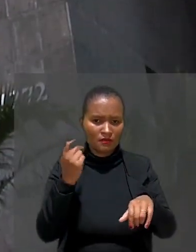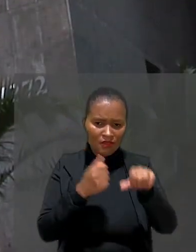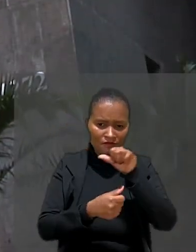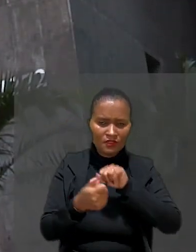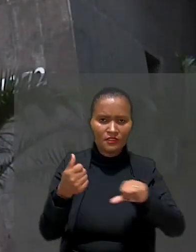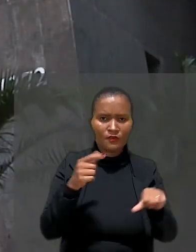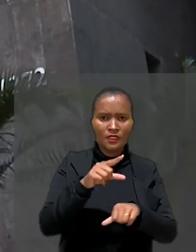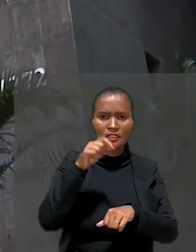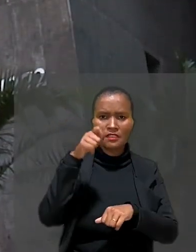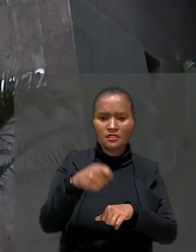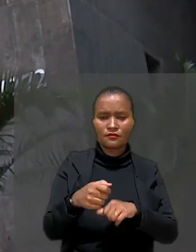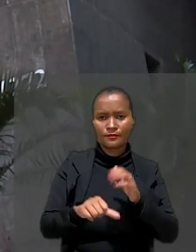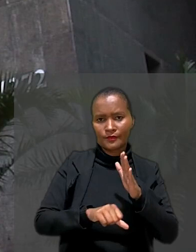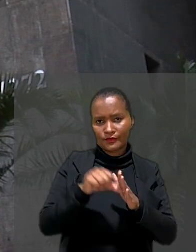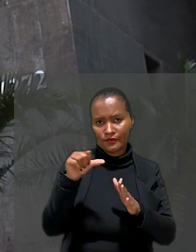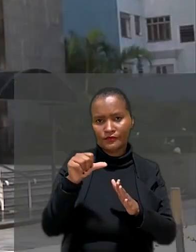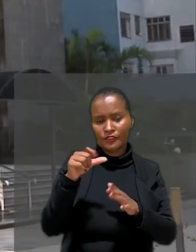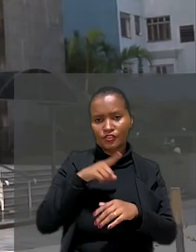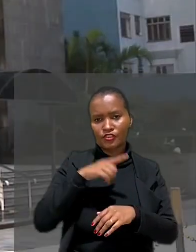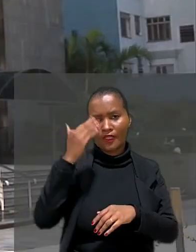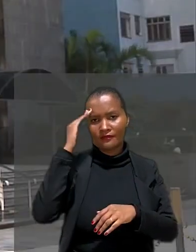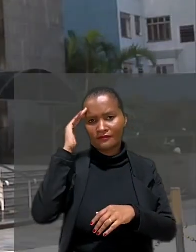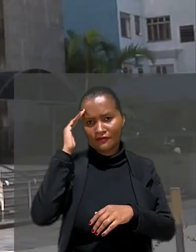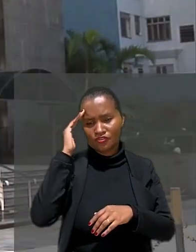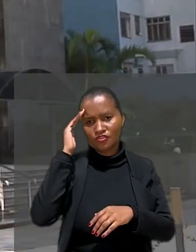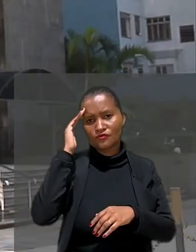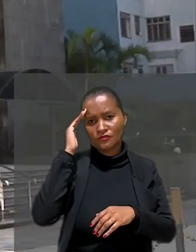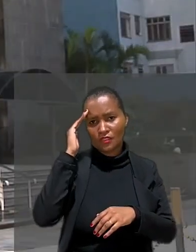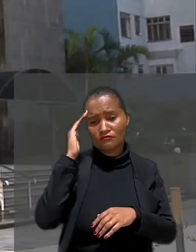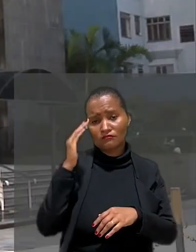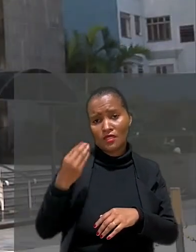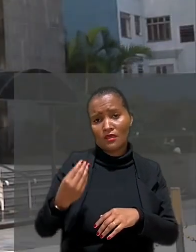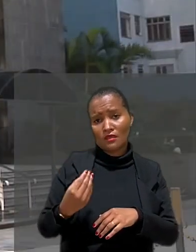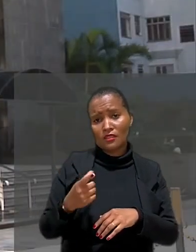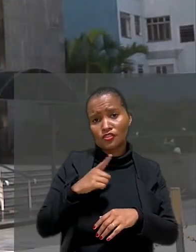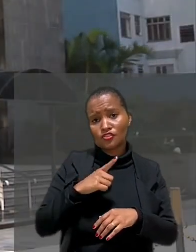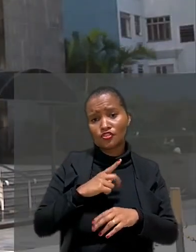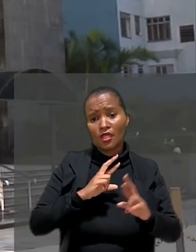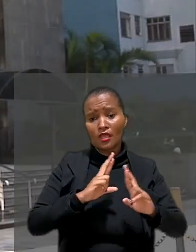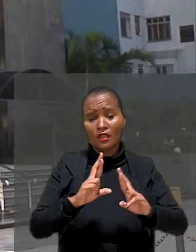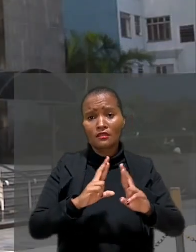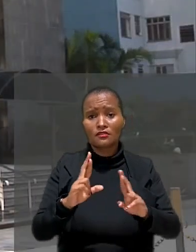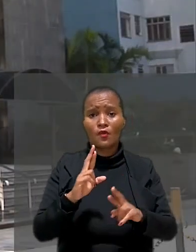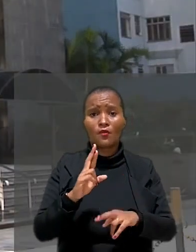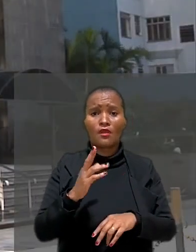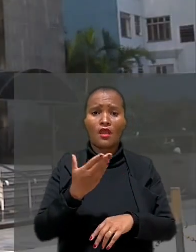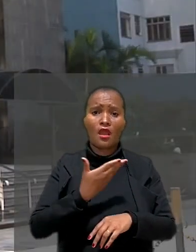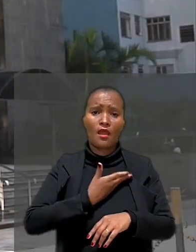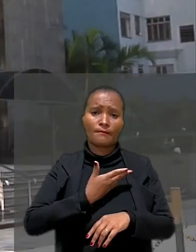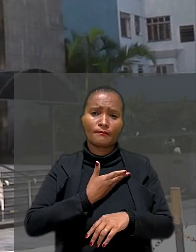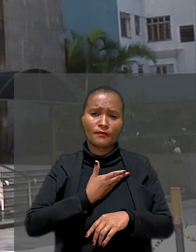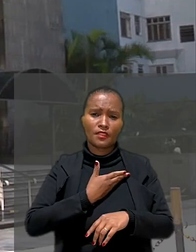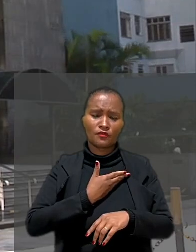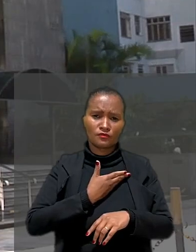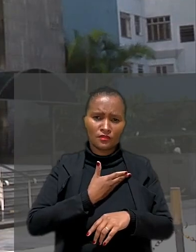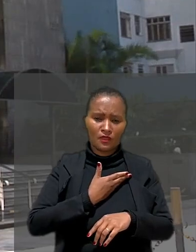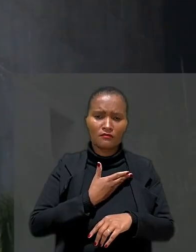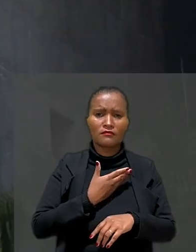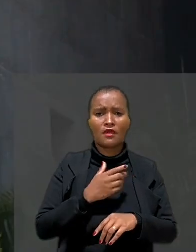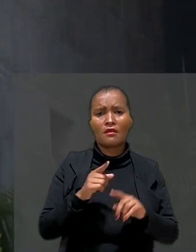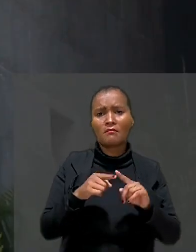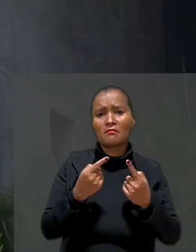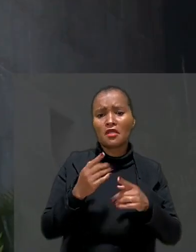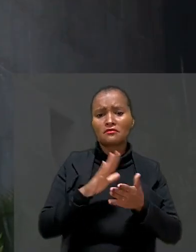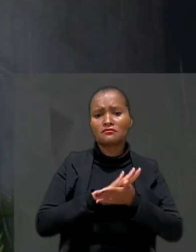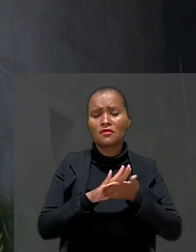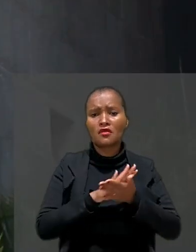Paulo reverteu decisão de primeiro grau que havia considerado a existência de uma relação fraternal de amizade íntima, sem